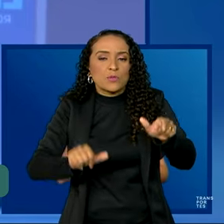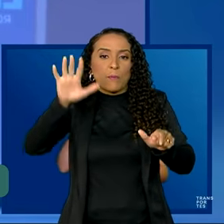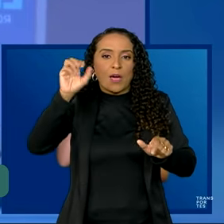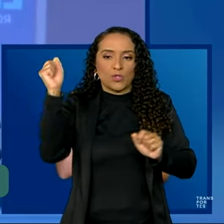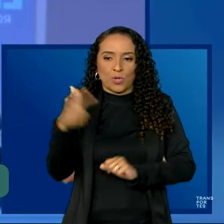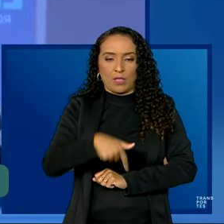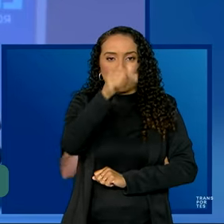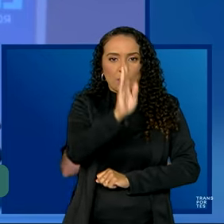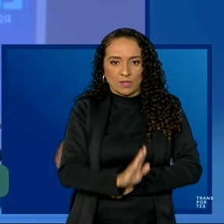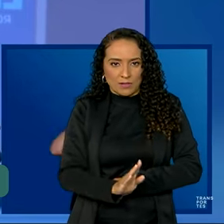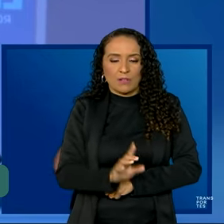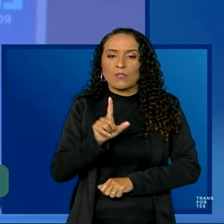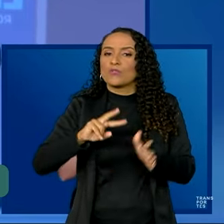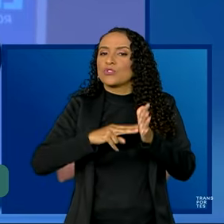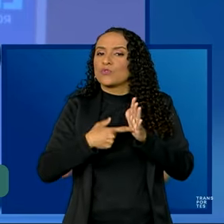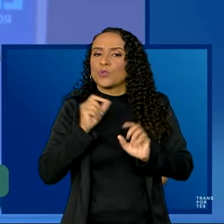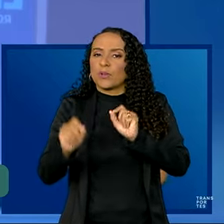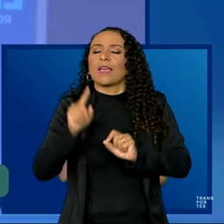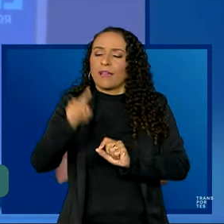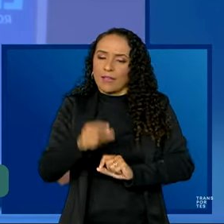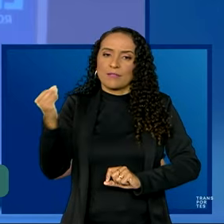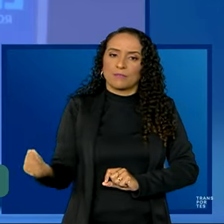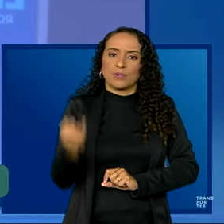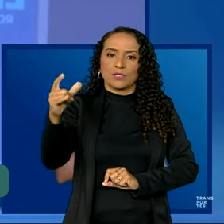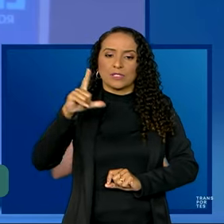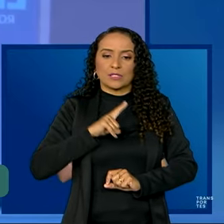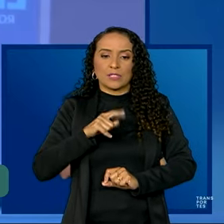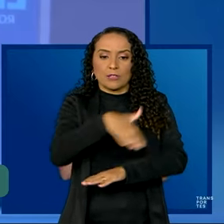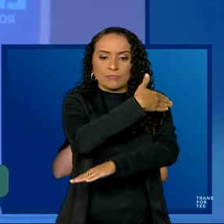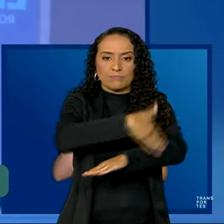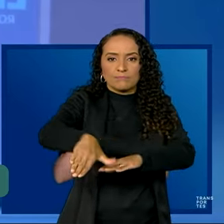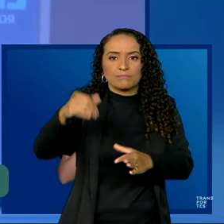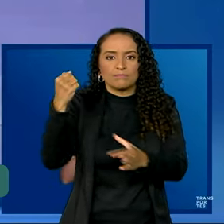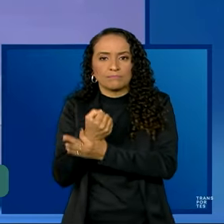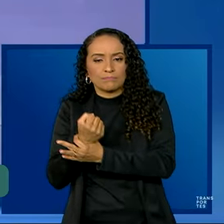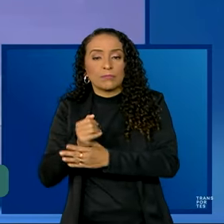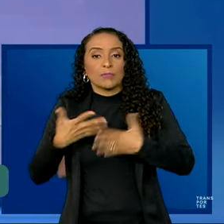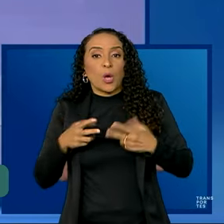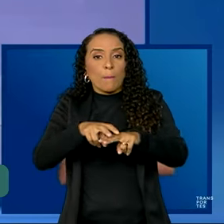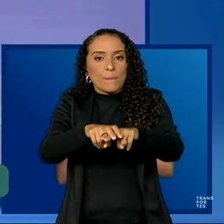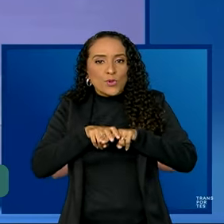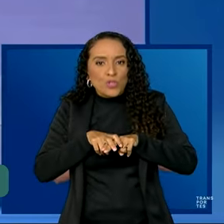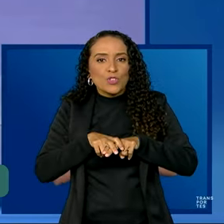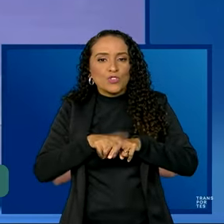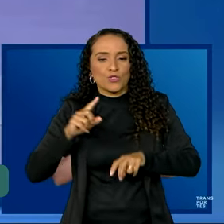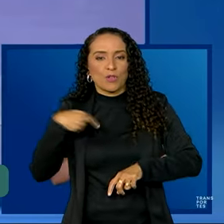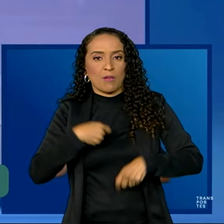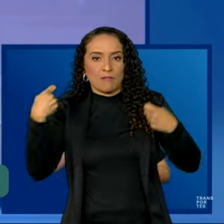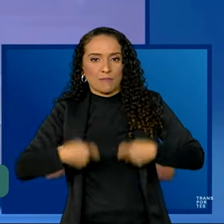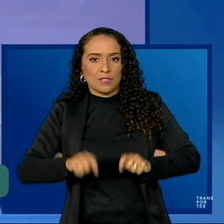ônibus do que o Brasil, o que significa que é fundamental termos rodovias seguras. Então, por isso tudo, a gente